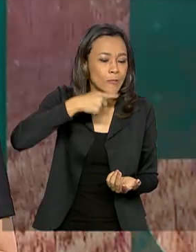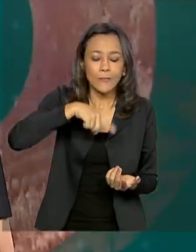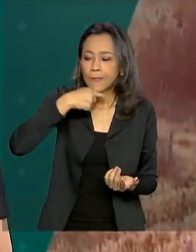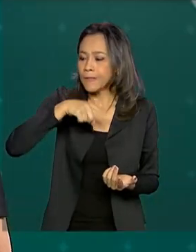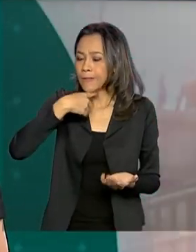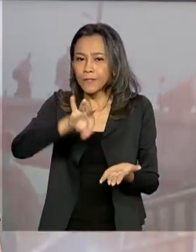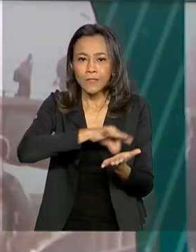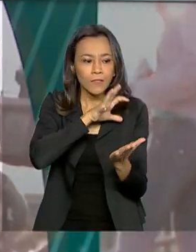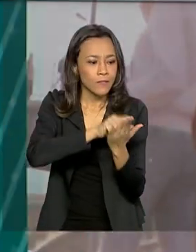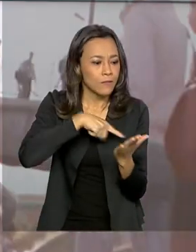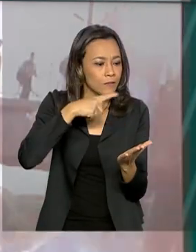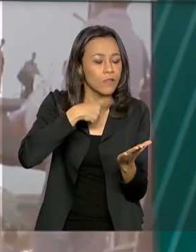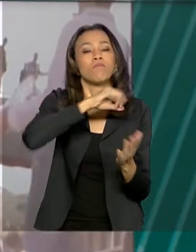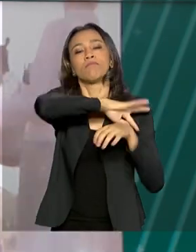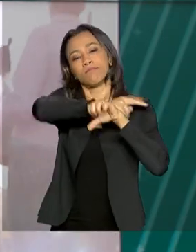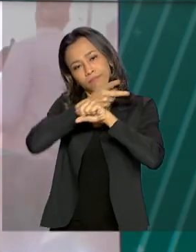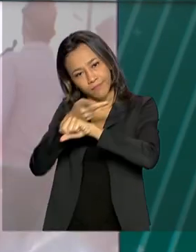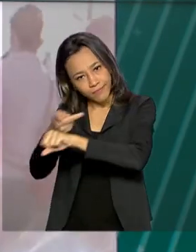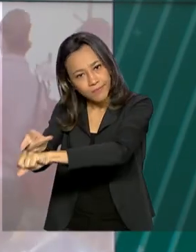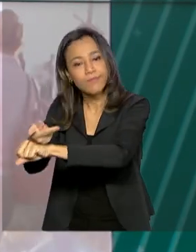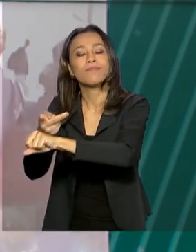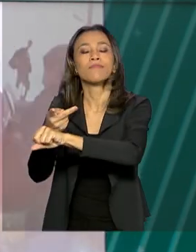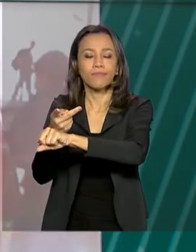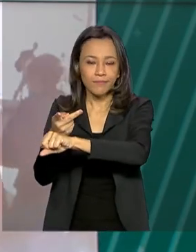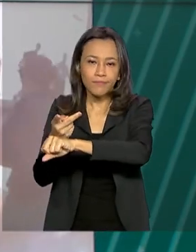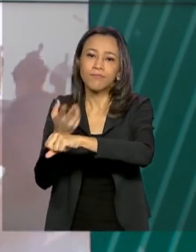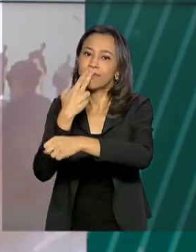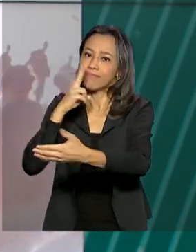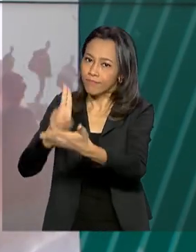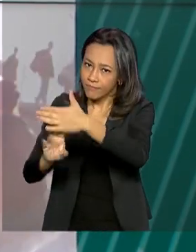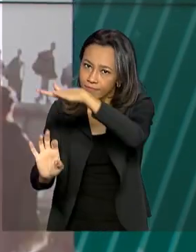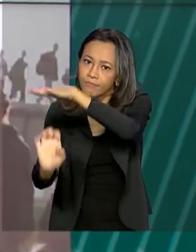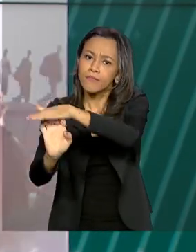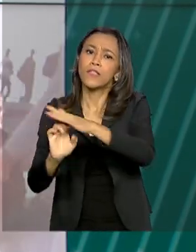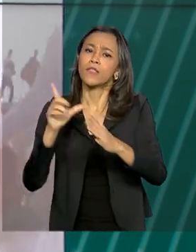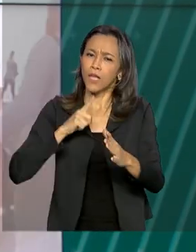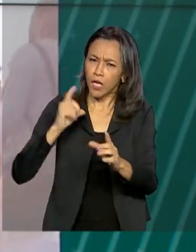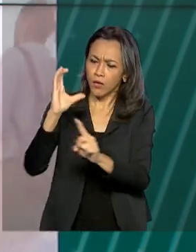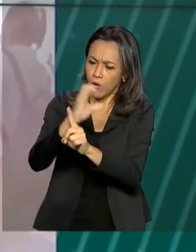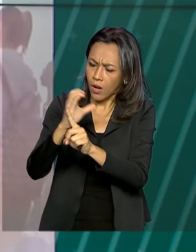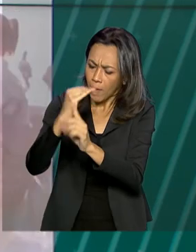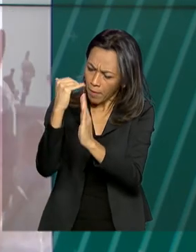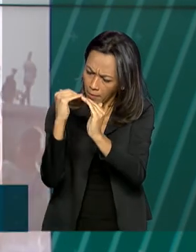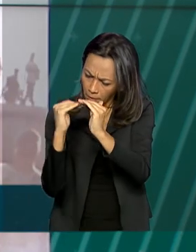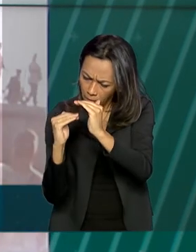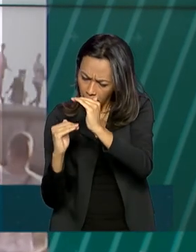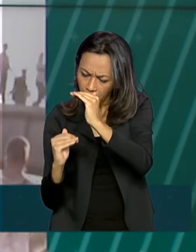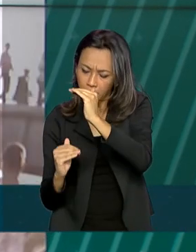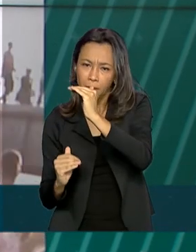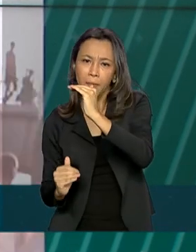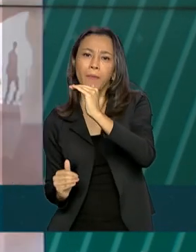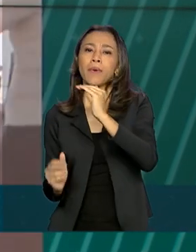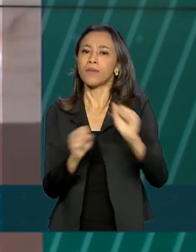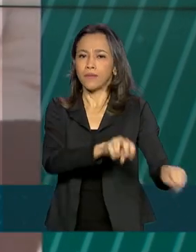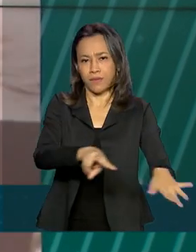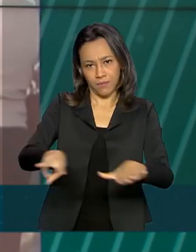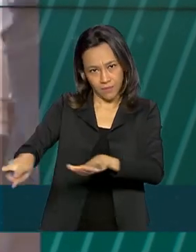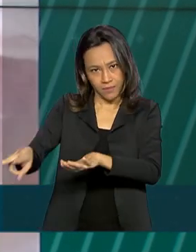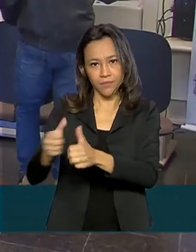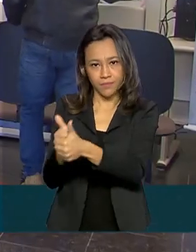emergencial. E para evitar aglomerações, um cronograma de atendimento foi definido para todos os dias da semana.